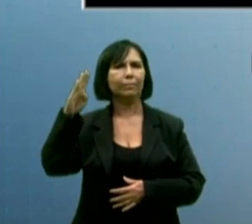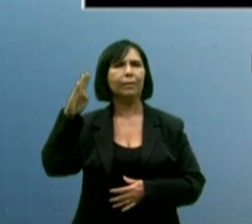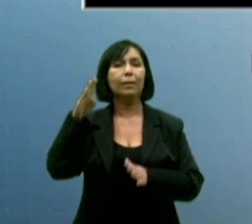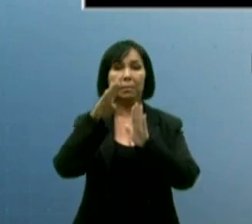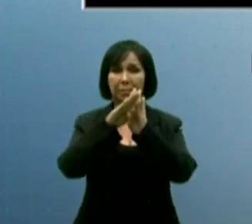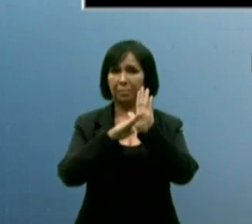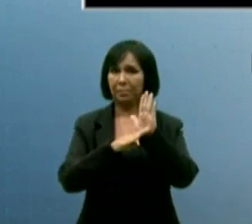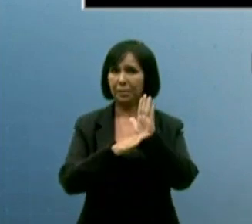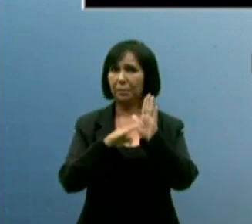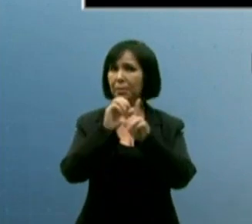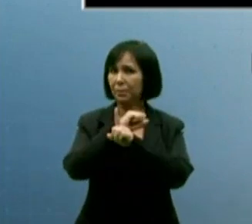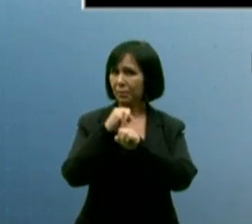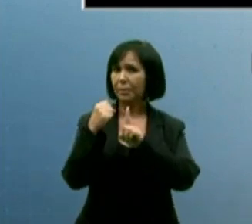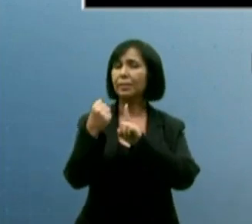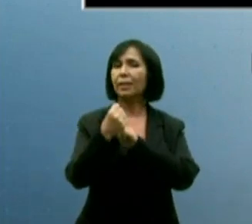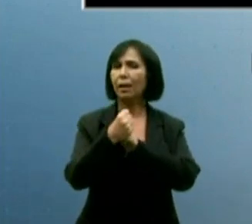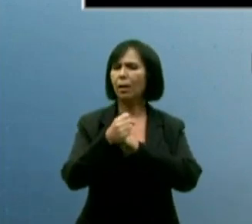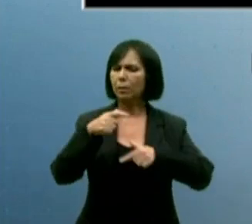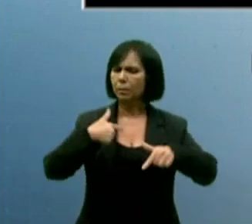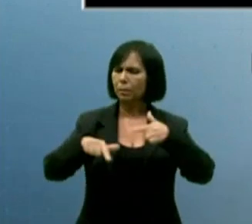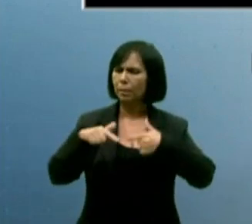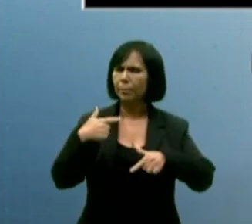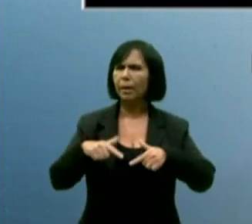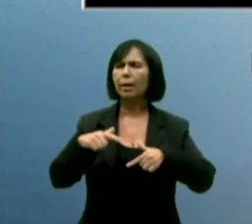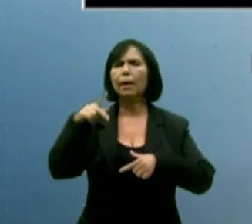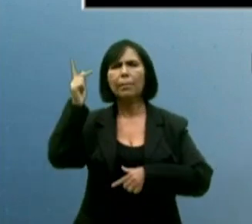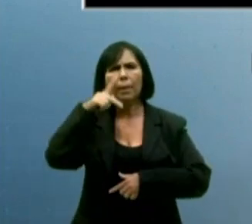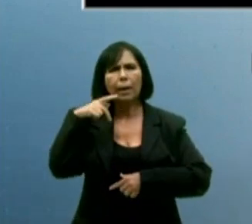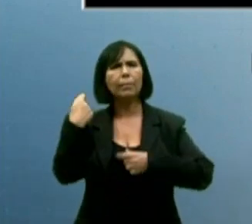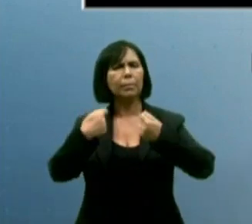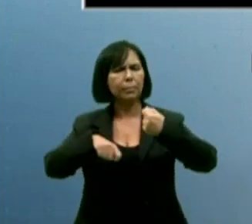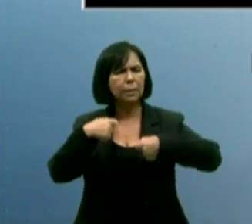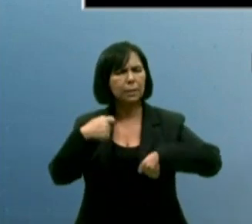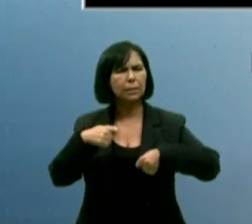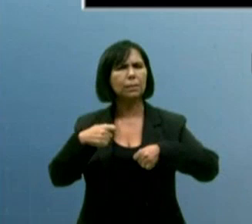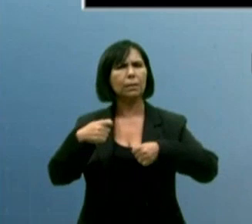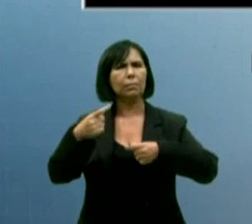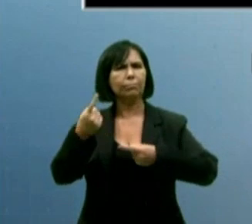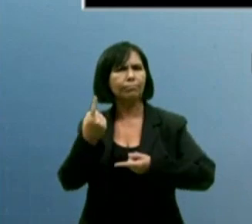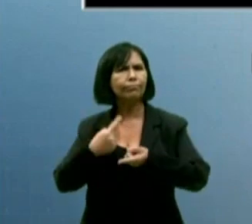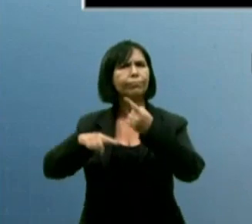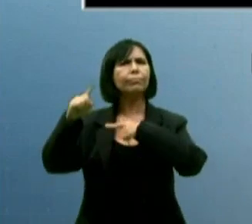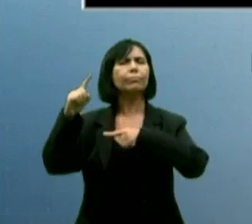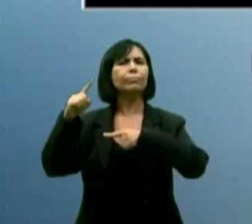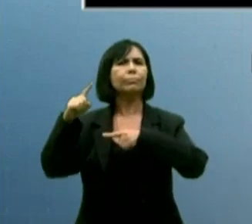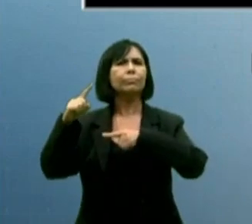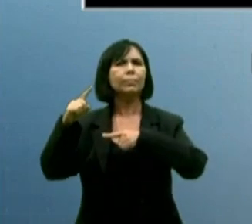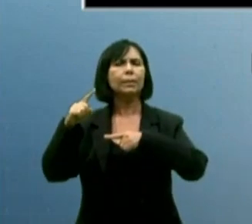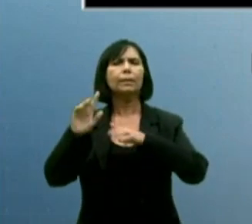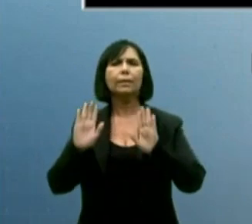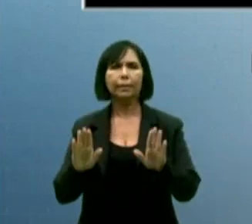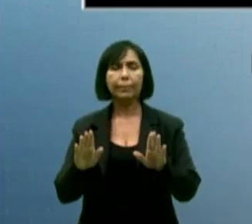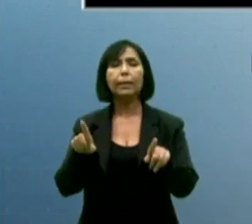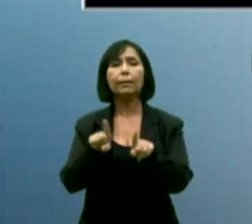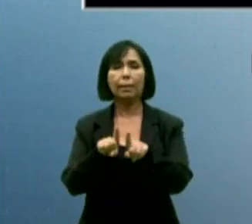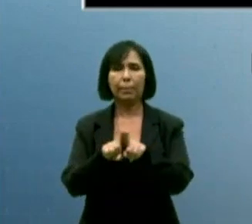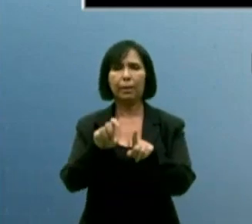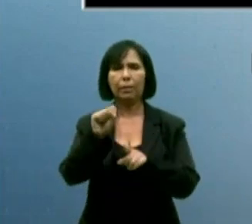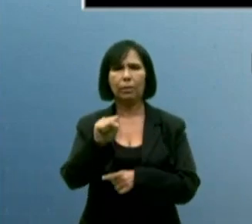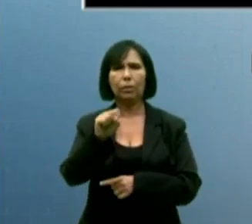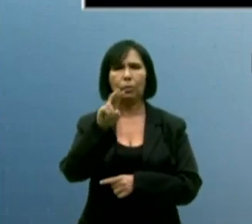A gente precisa dar competitividade à Paraíba. Tem que agilizar procedimentos. Um outro escândalo mais recente na Sudema.